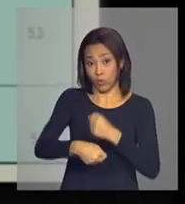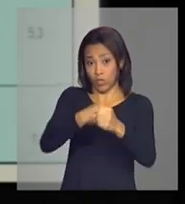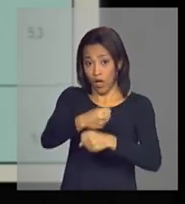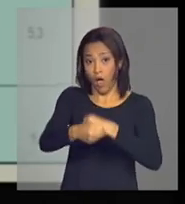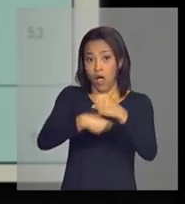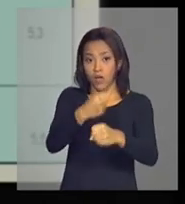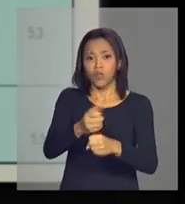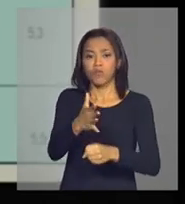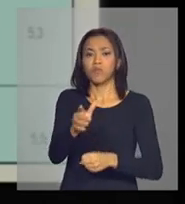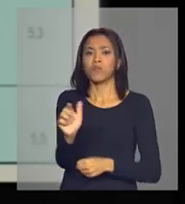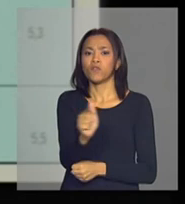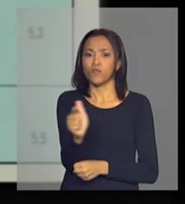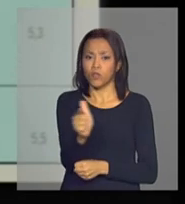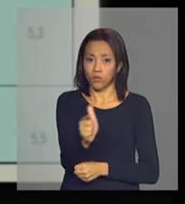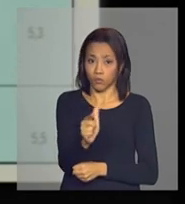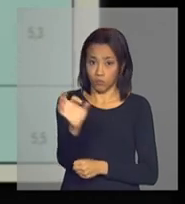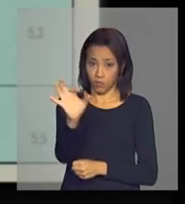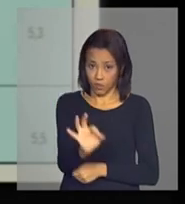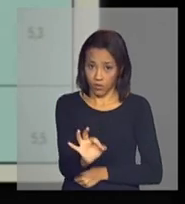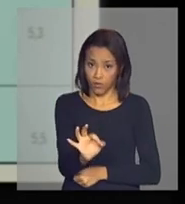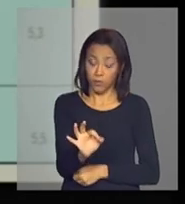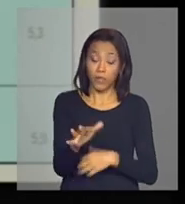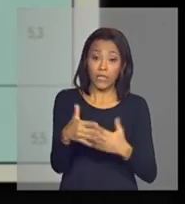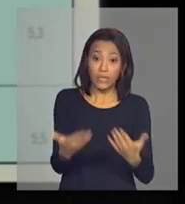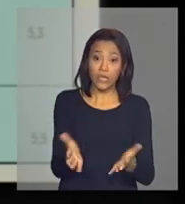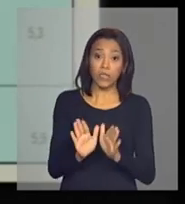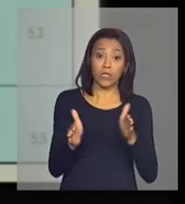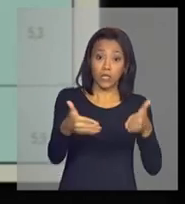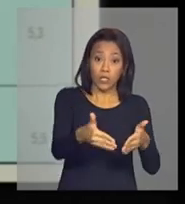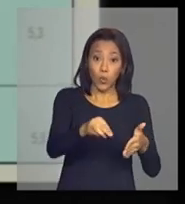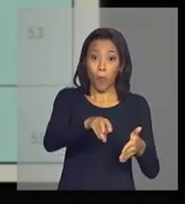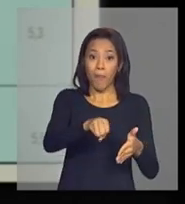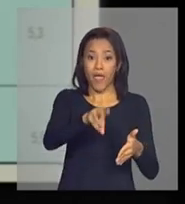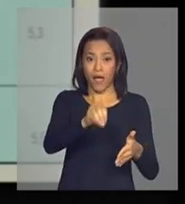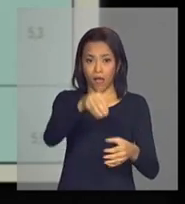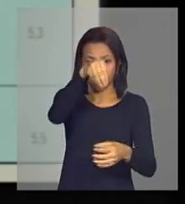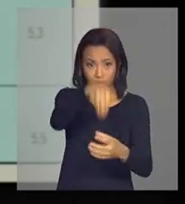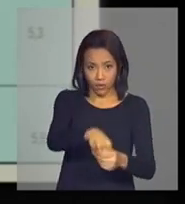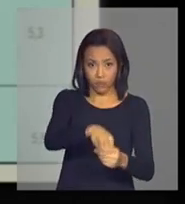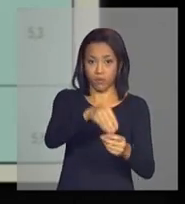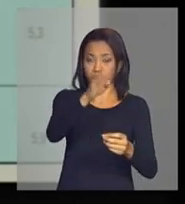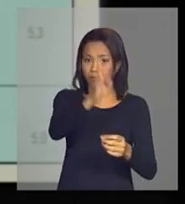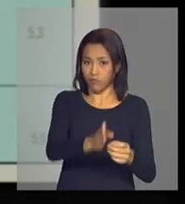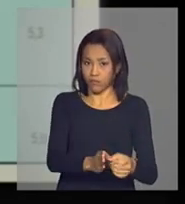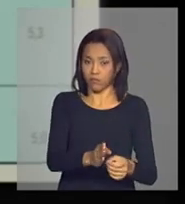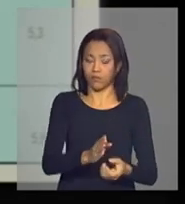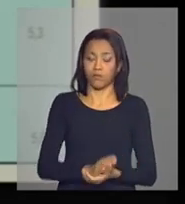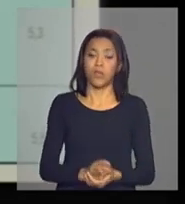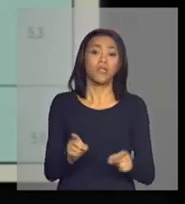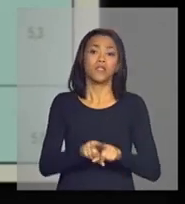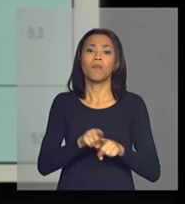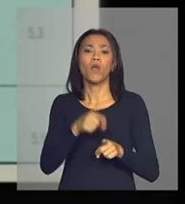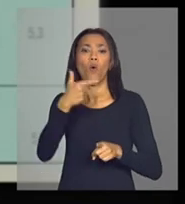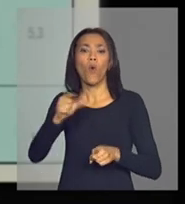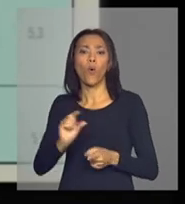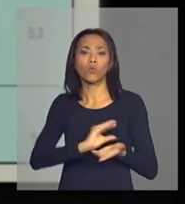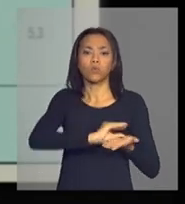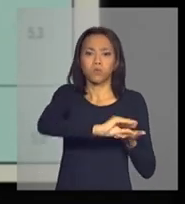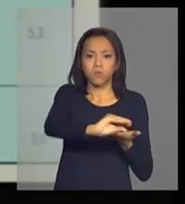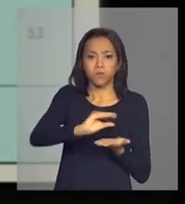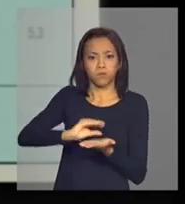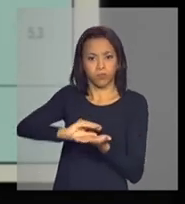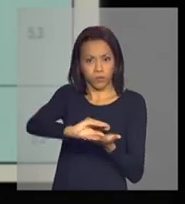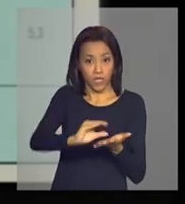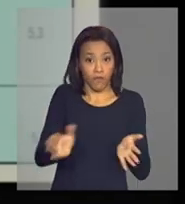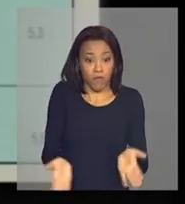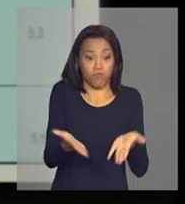22% enquanto que o mercado interno e outros investimentos induzidos o